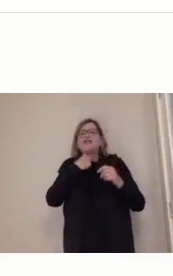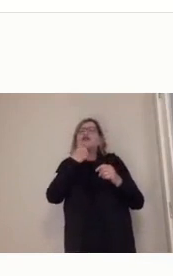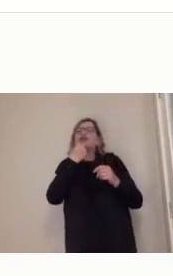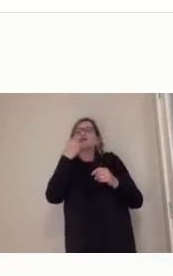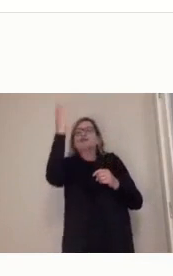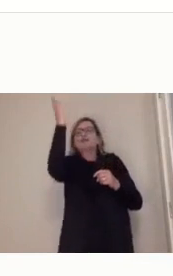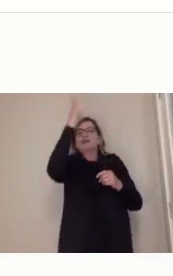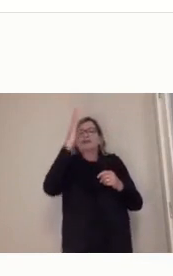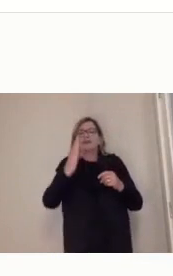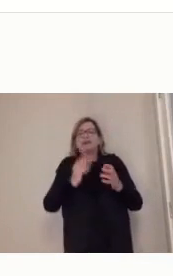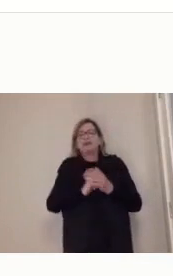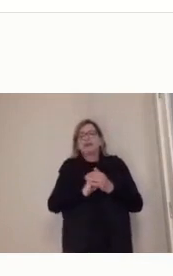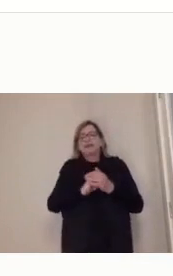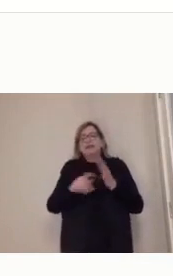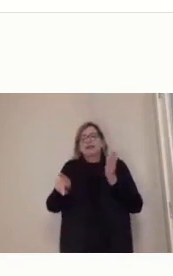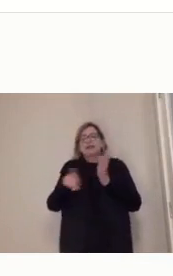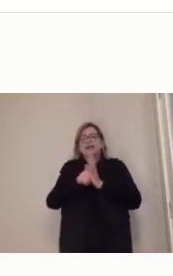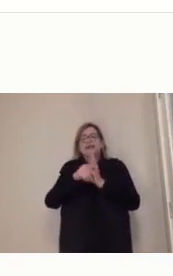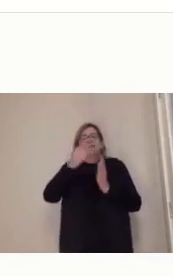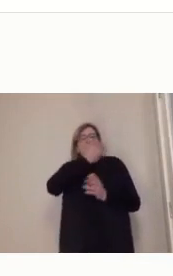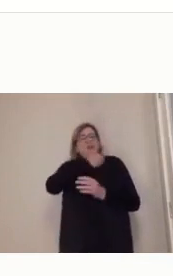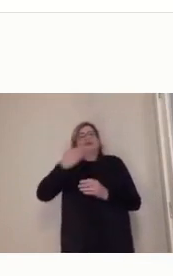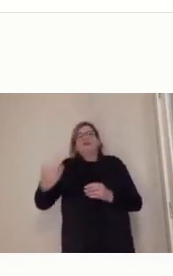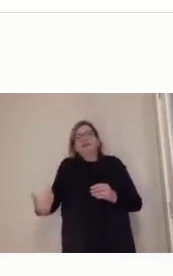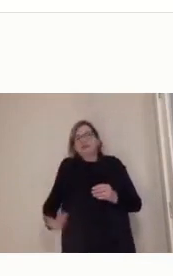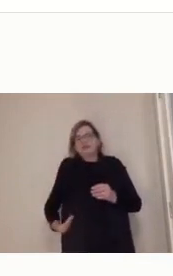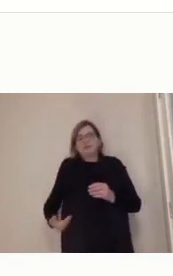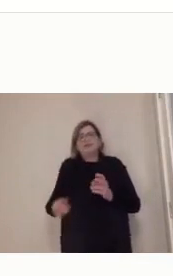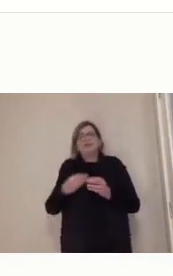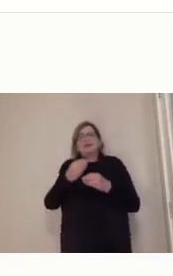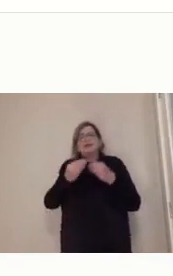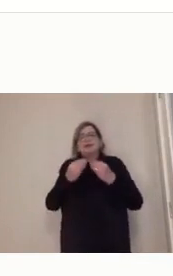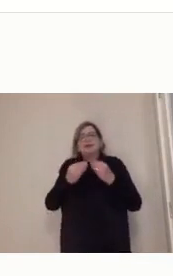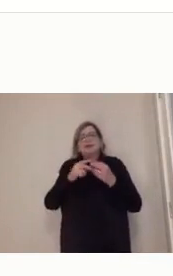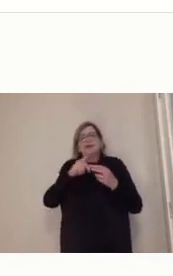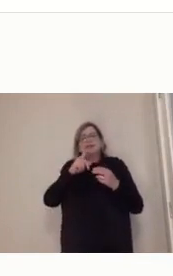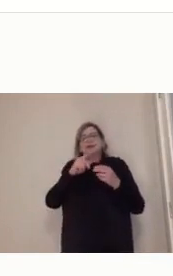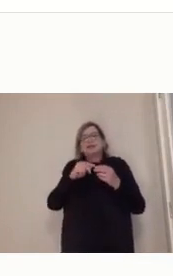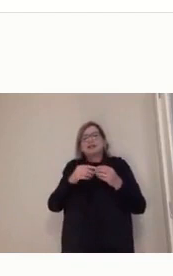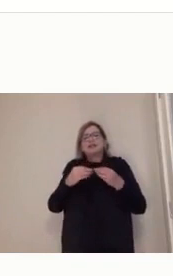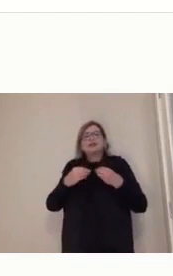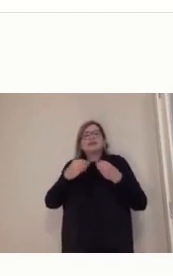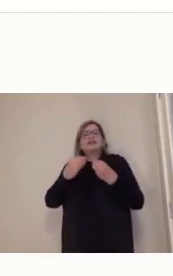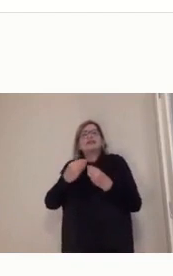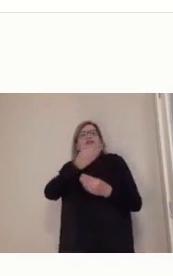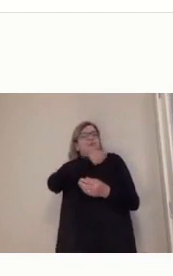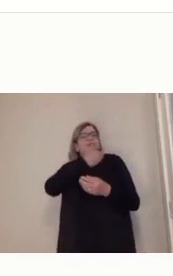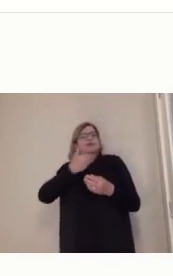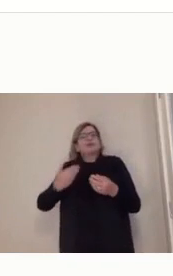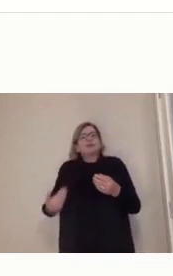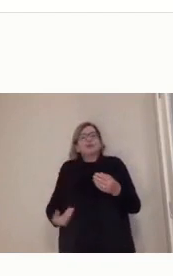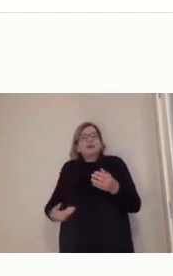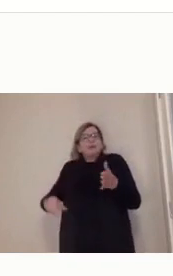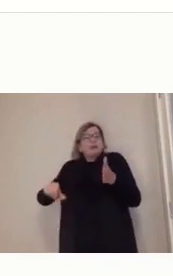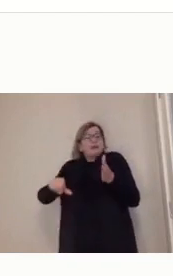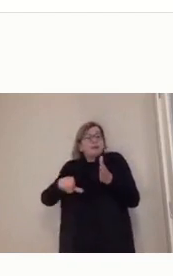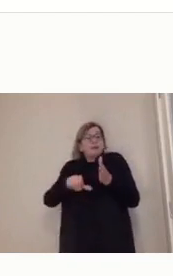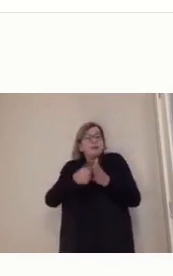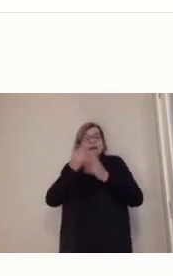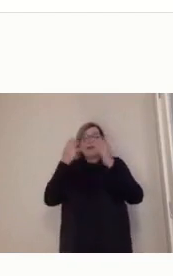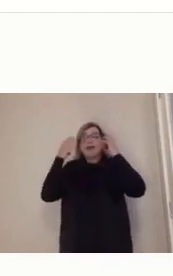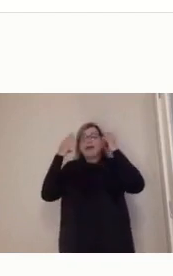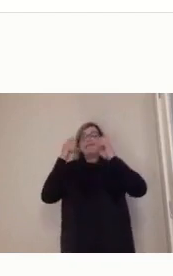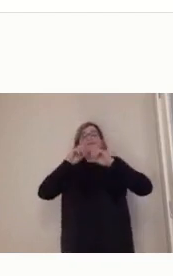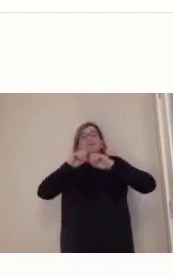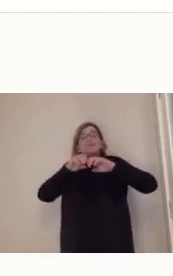educativa, tá? E aí você vê, né? Por exemplo, o surgimento em 1934 da Rádio Escola Municipal do Rio de Janeiro, né?